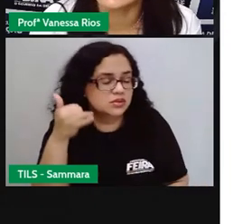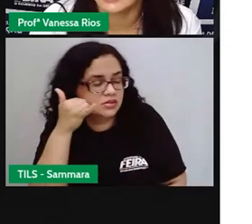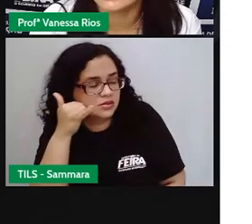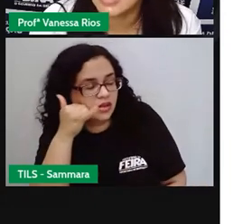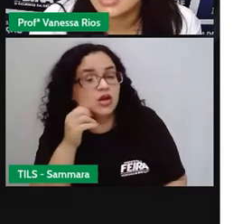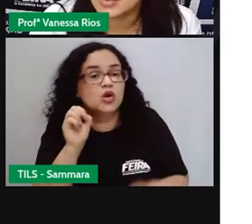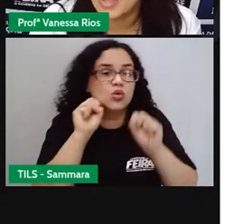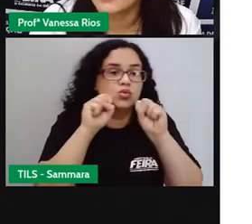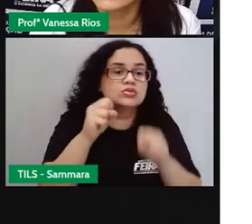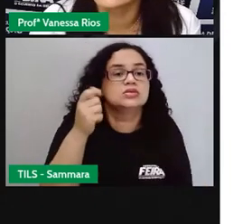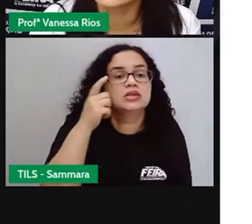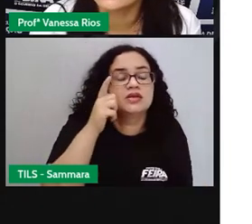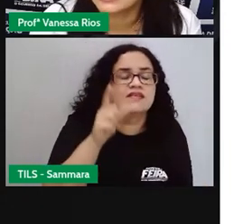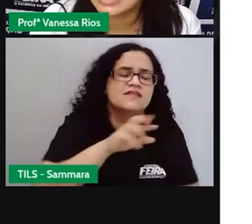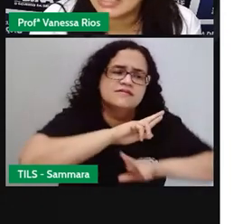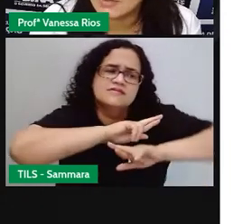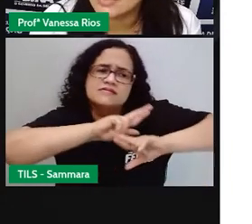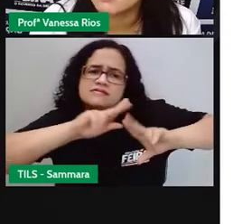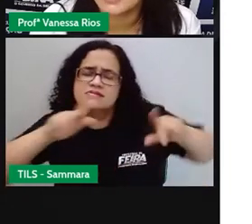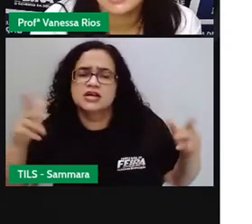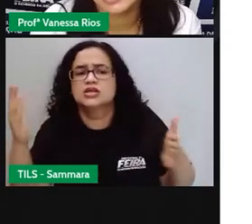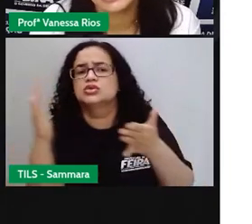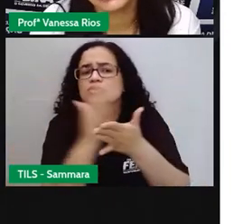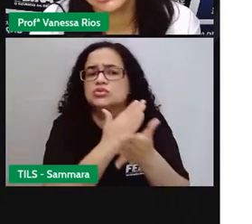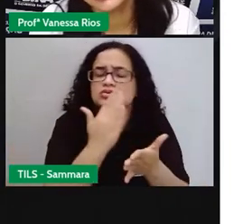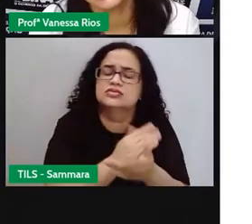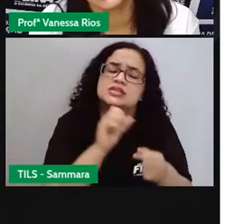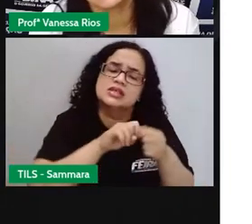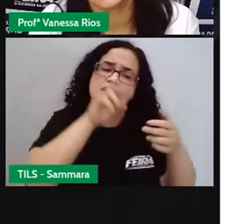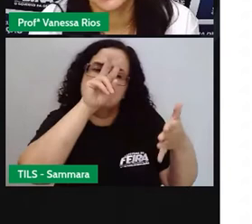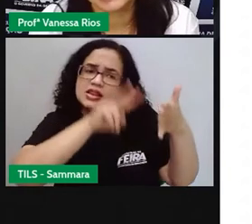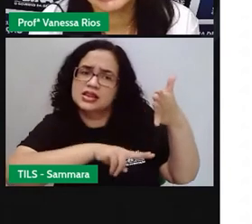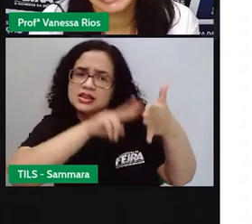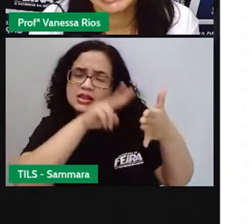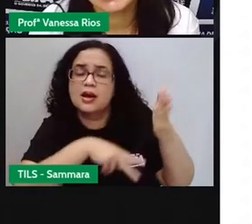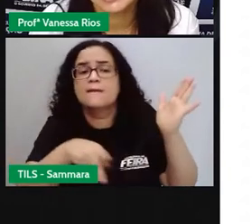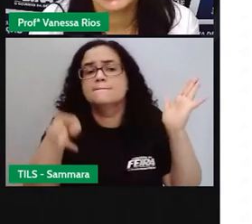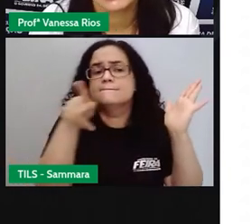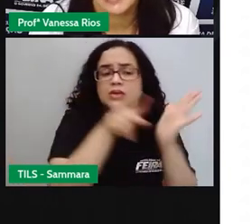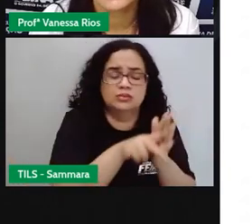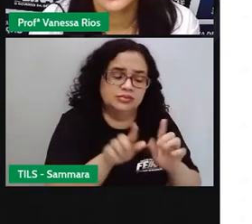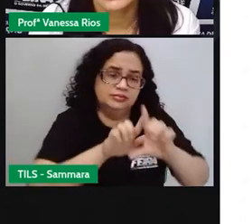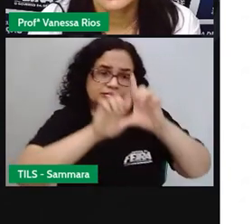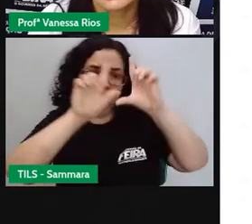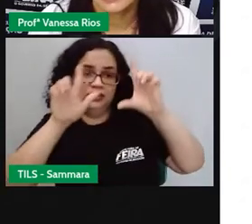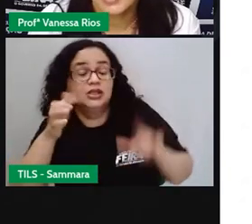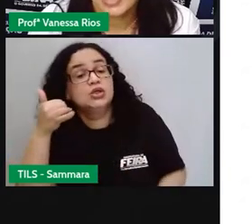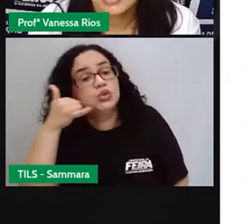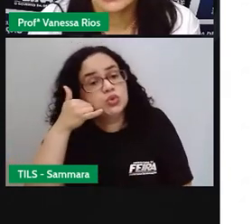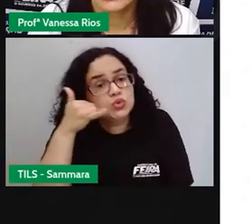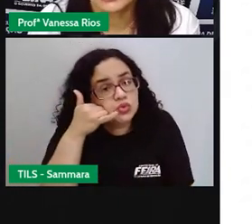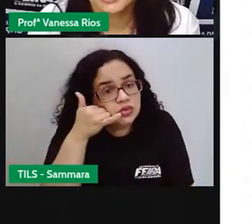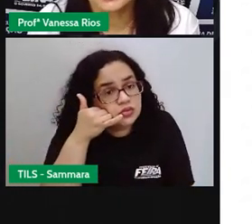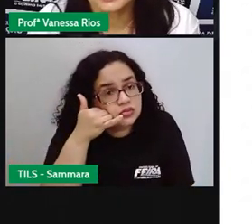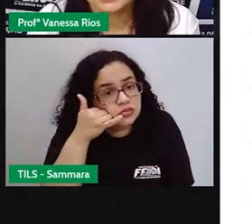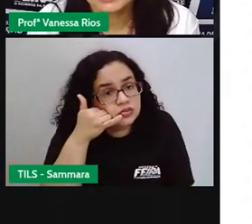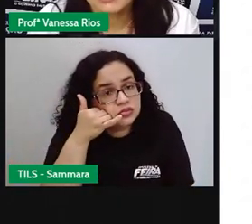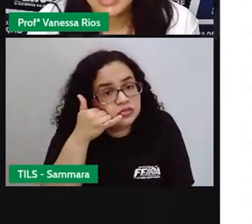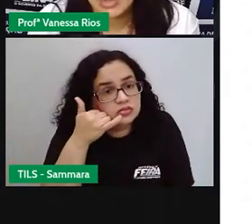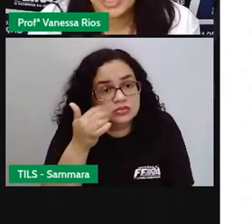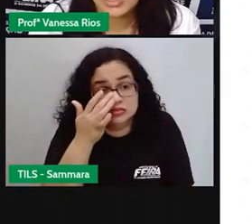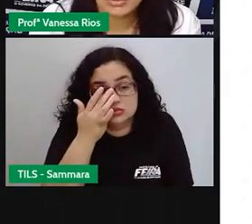consegue ter acesso a muitos livros e fazer a leitura usando aí a própria tela do celular. Não é a leitura